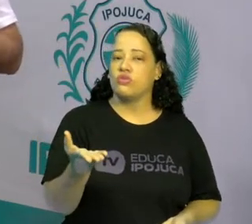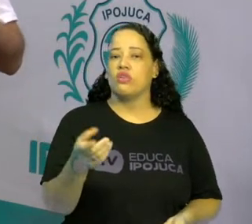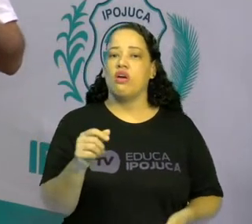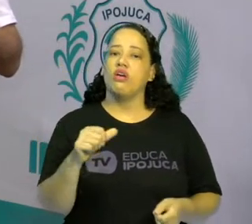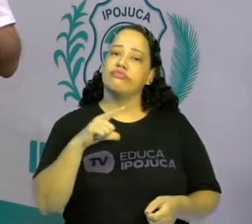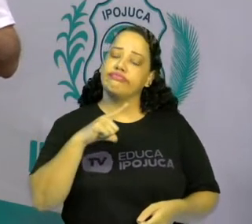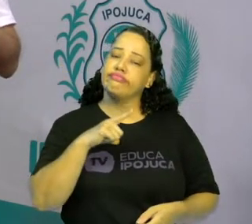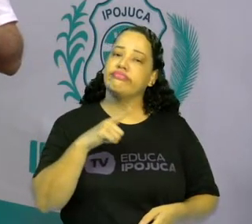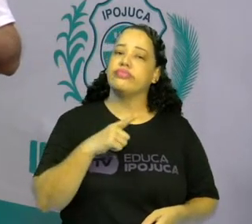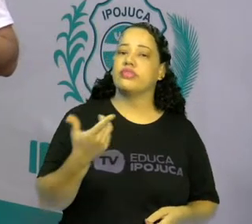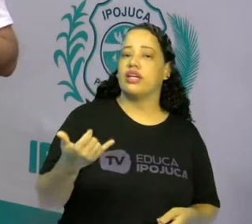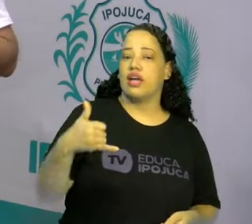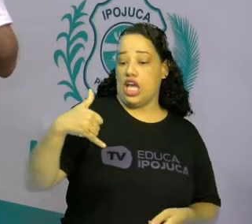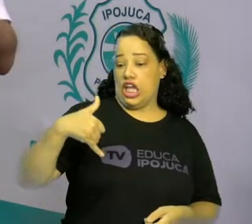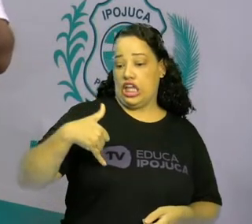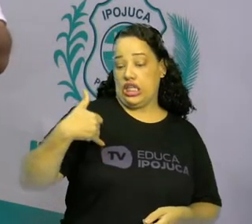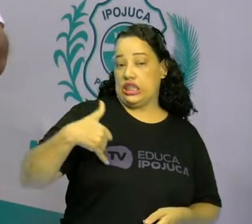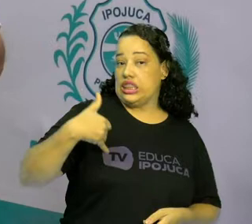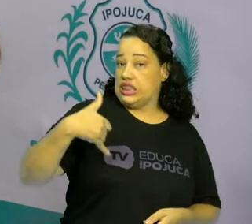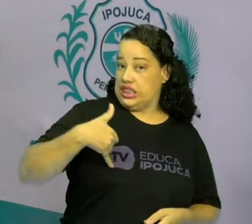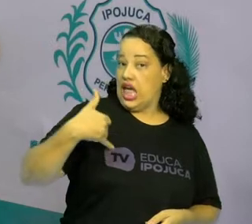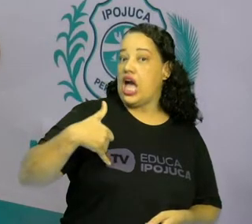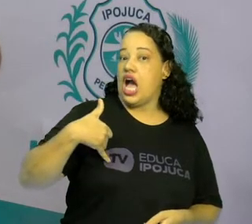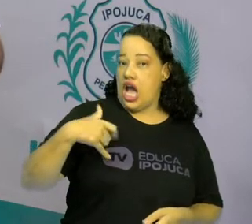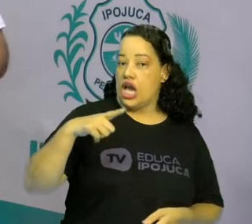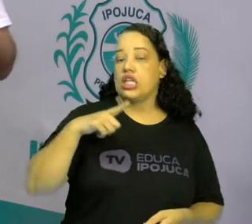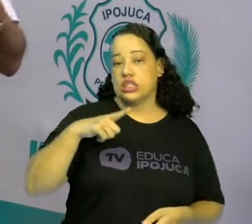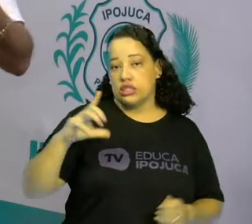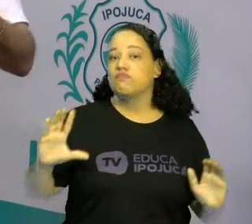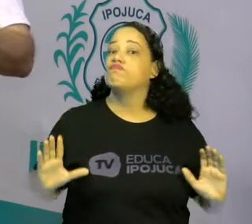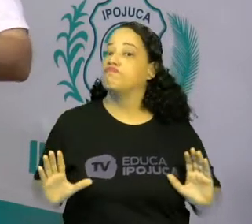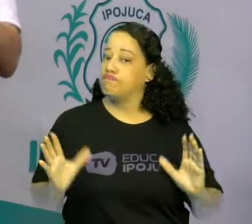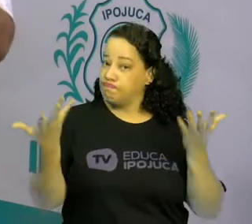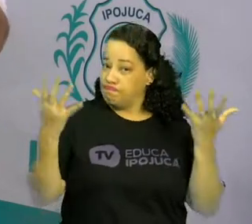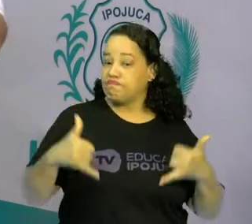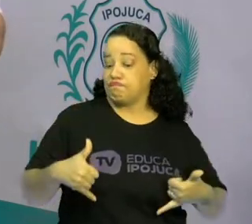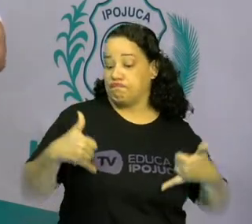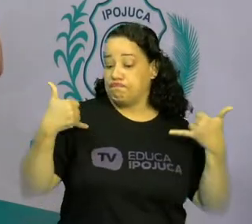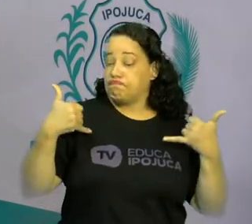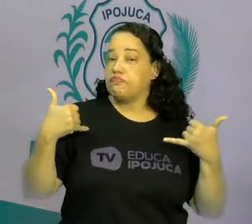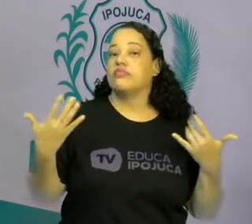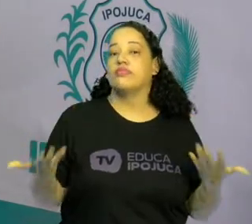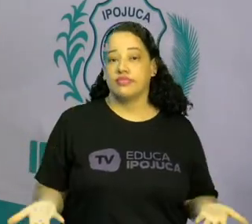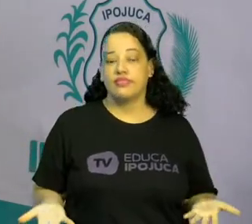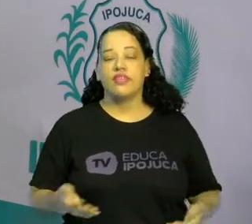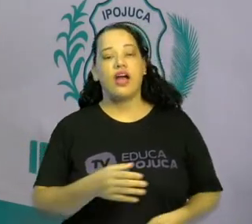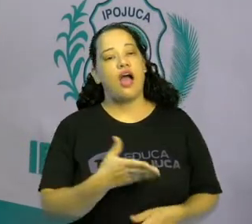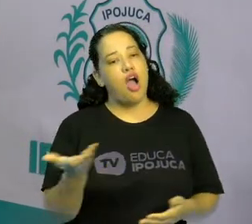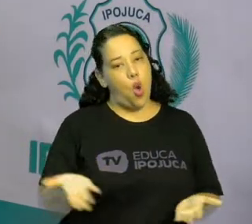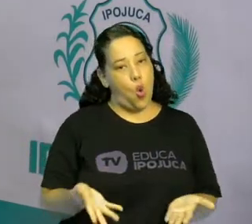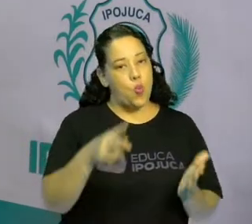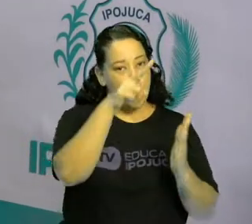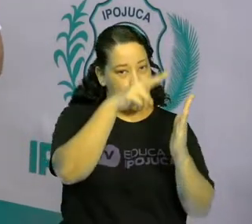aniversário quando nós completamos o que? Idade nova. Muito bem! Então, vamos ler aqui comigo.